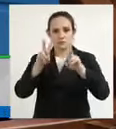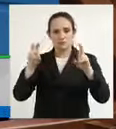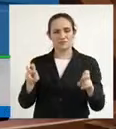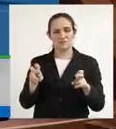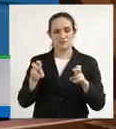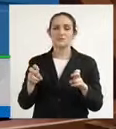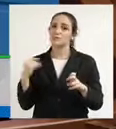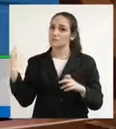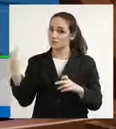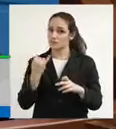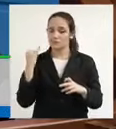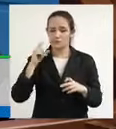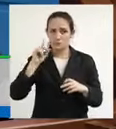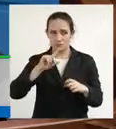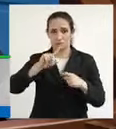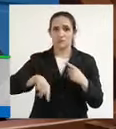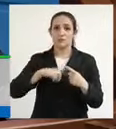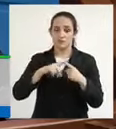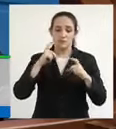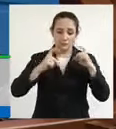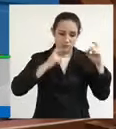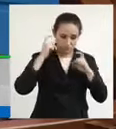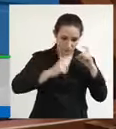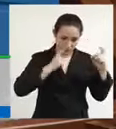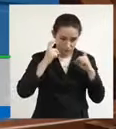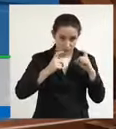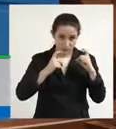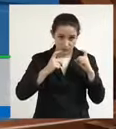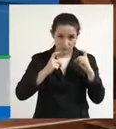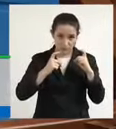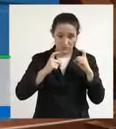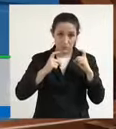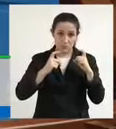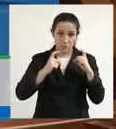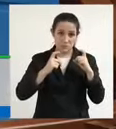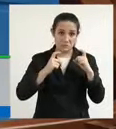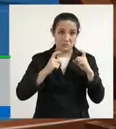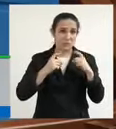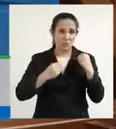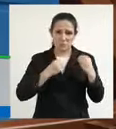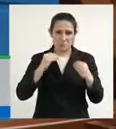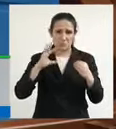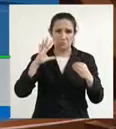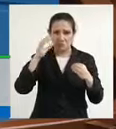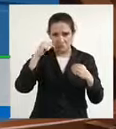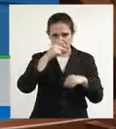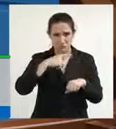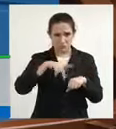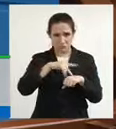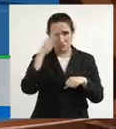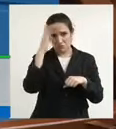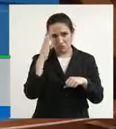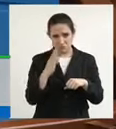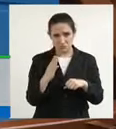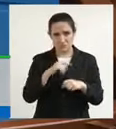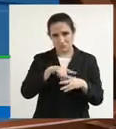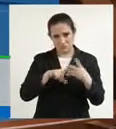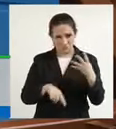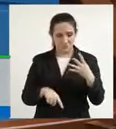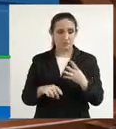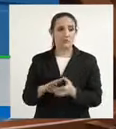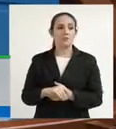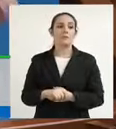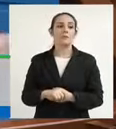interessante, que era a preocupação do que está acontecendo hoje no país. Obviamente que